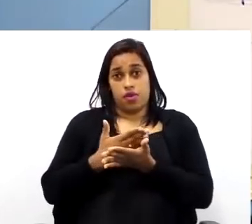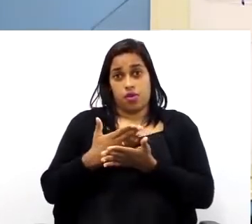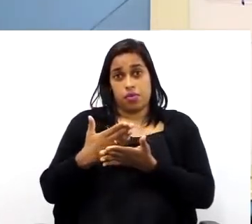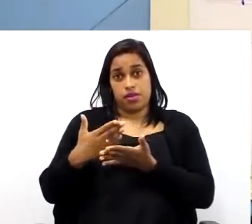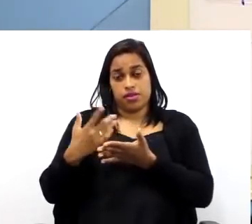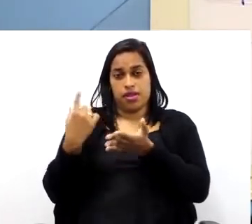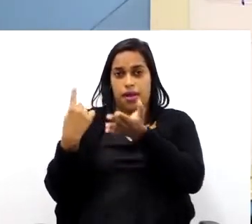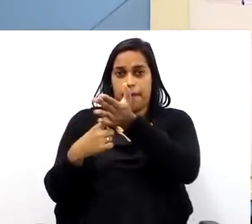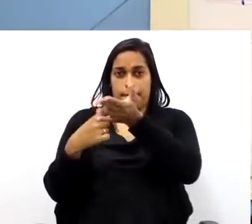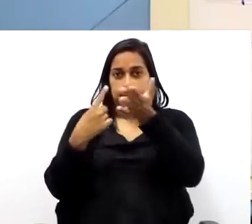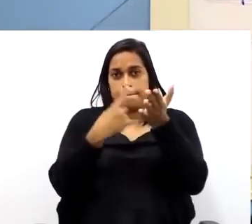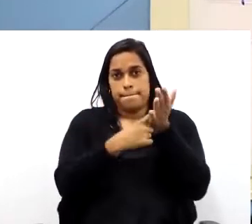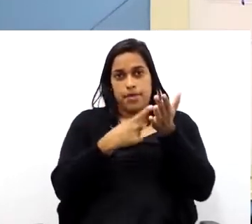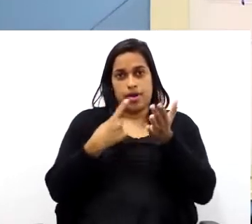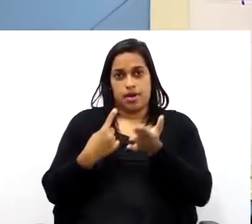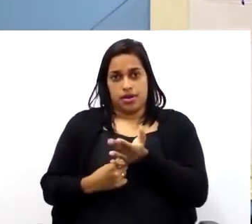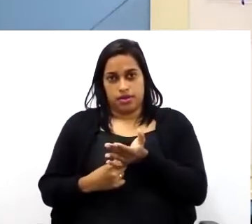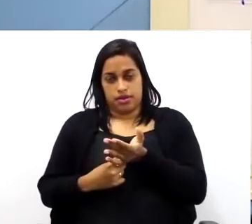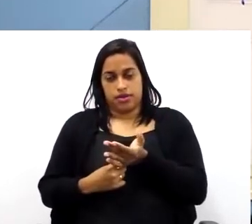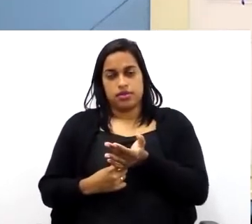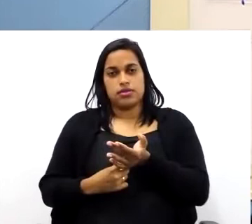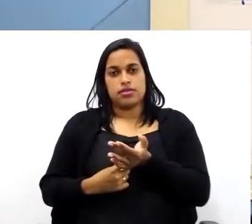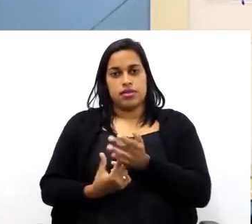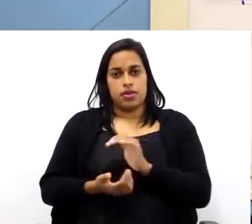marcação. Eu já vou fazer com a caneta definitiva.